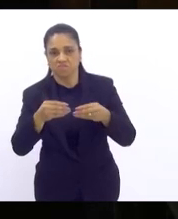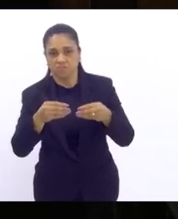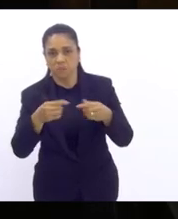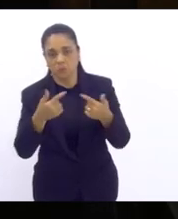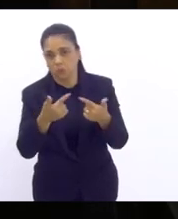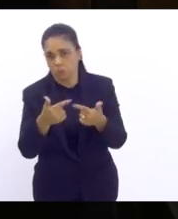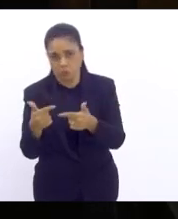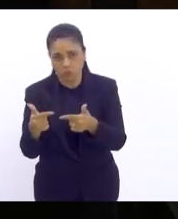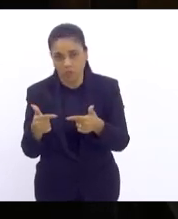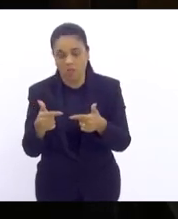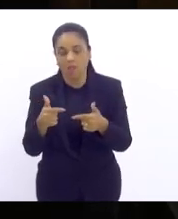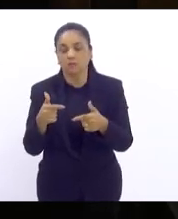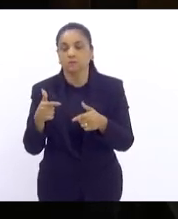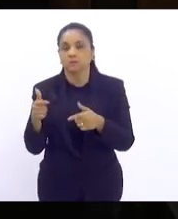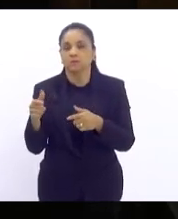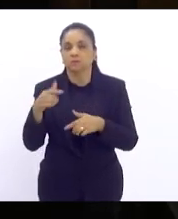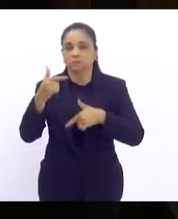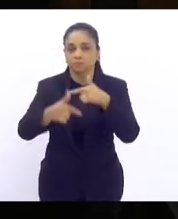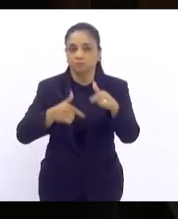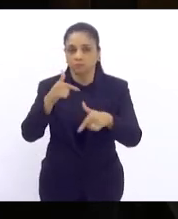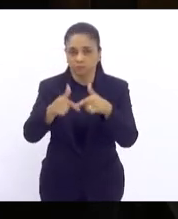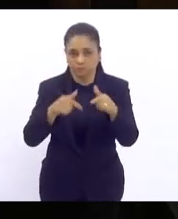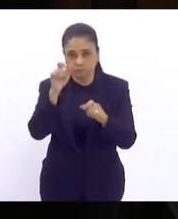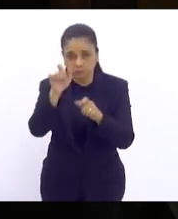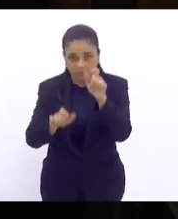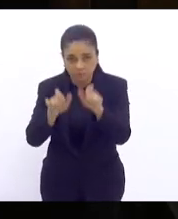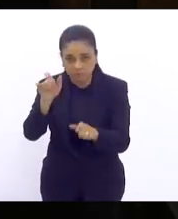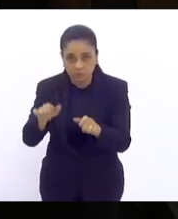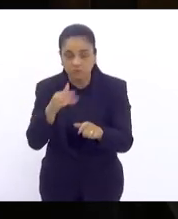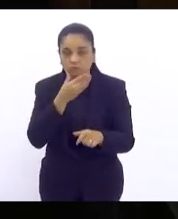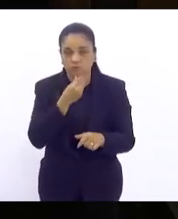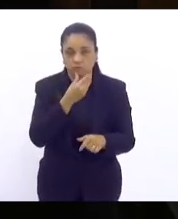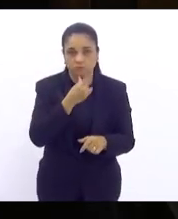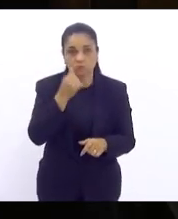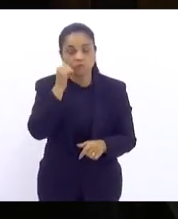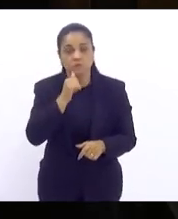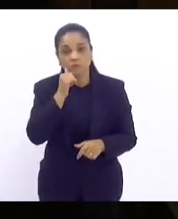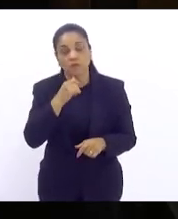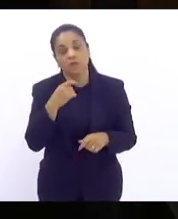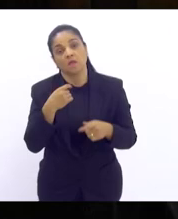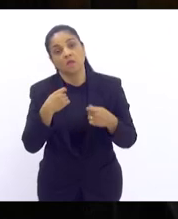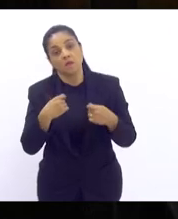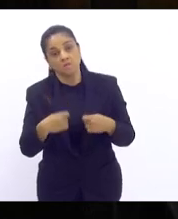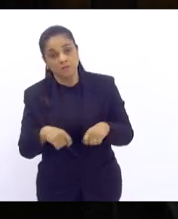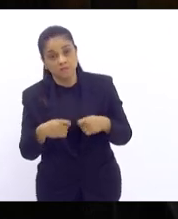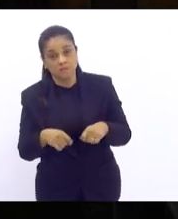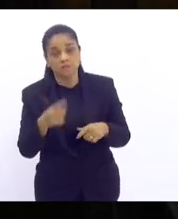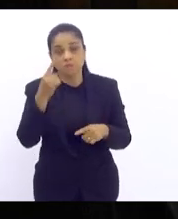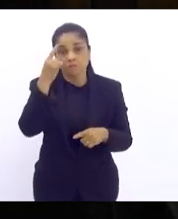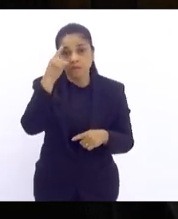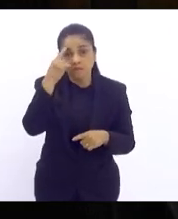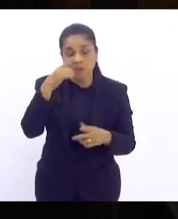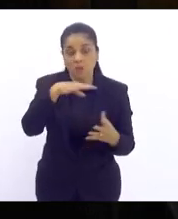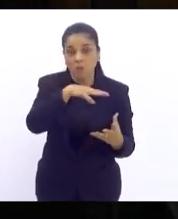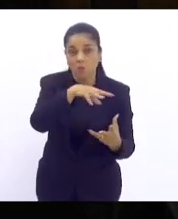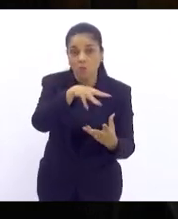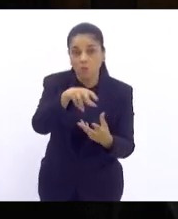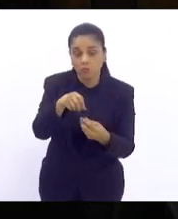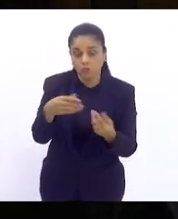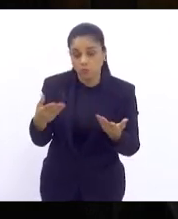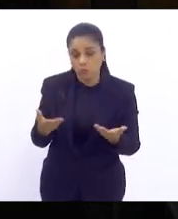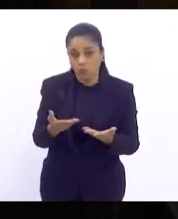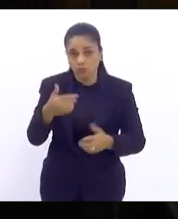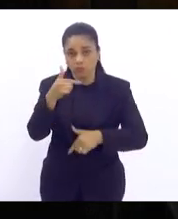trabalhadores e das trabalhadoras mas a gente também precisa pensar qual é o mundo do trabalho que a gente está envolvido